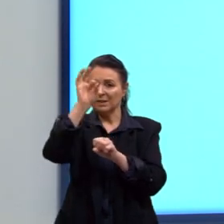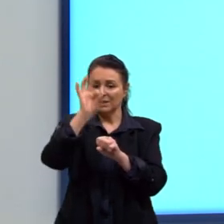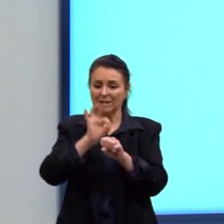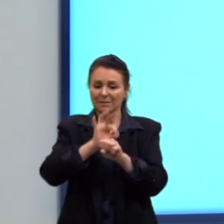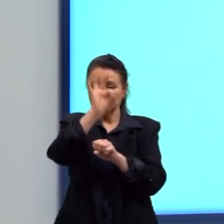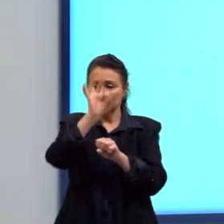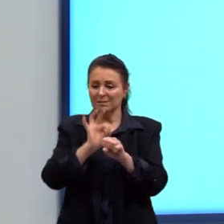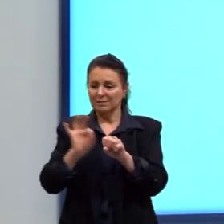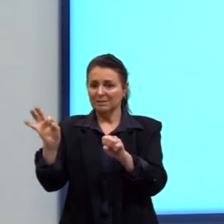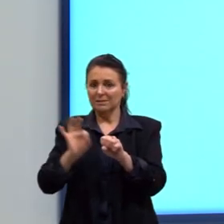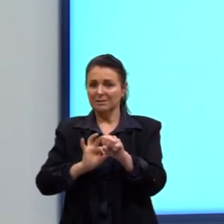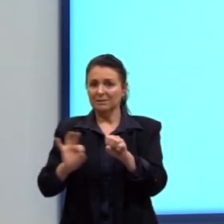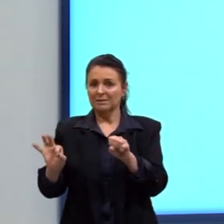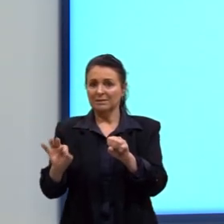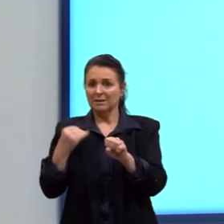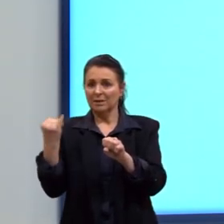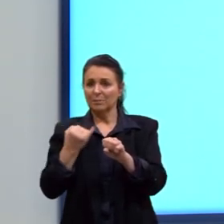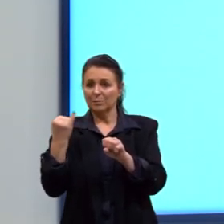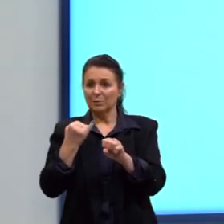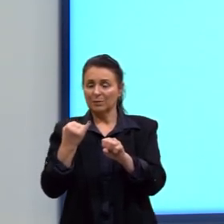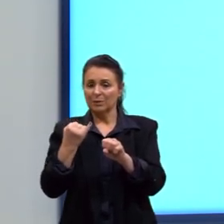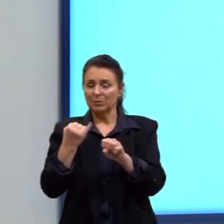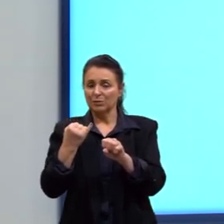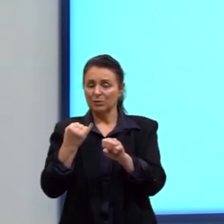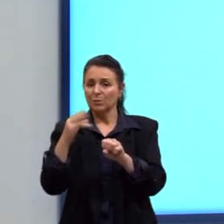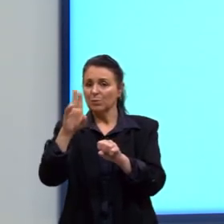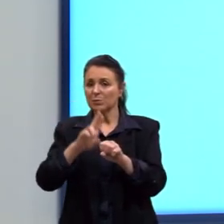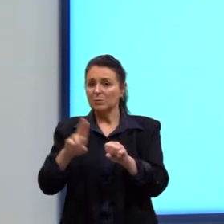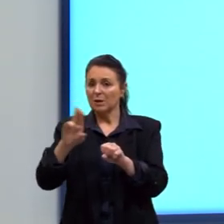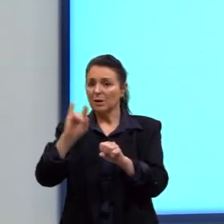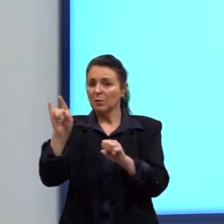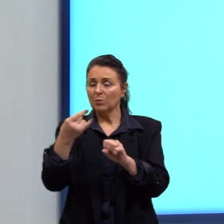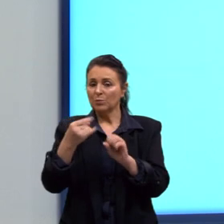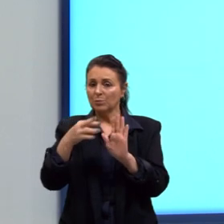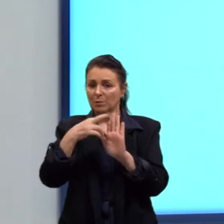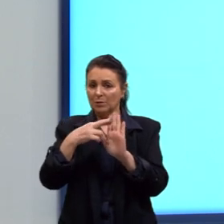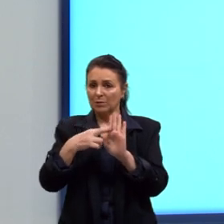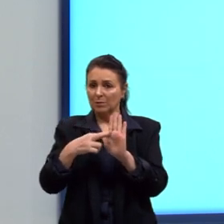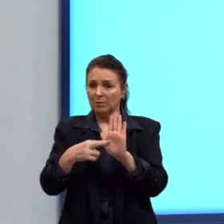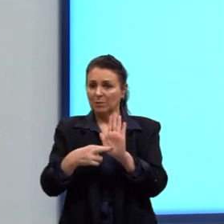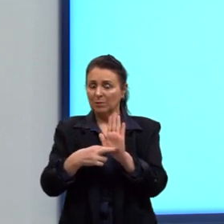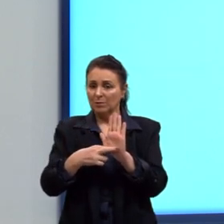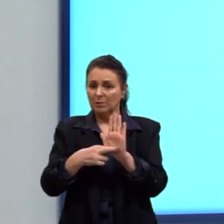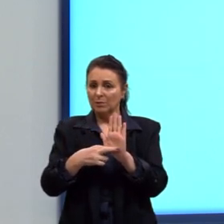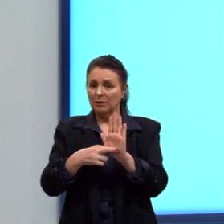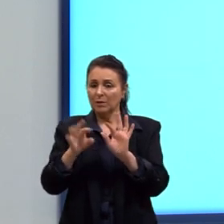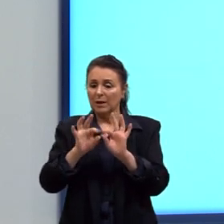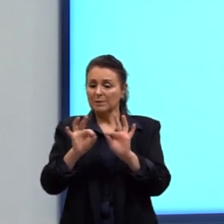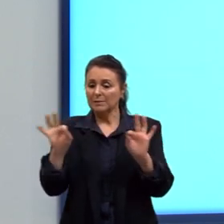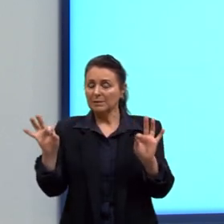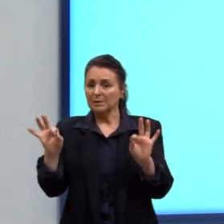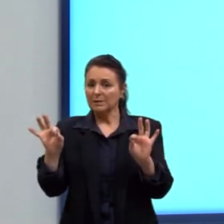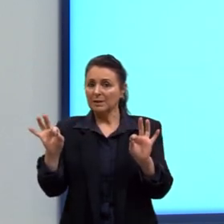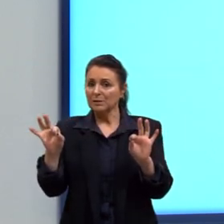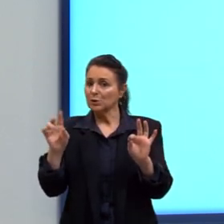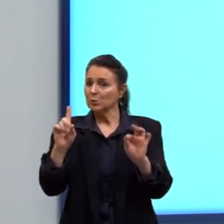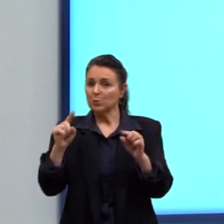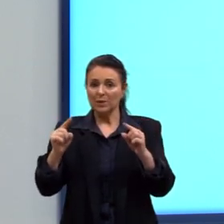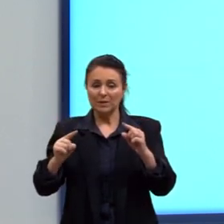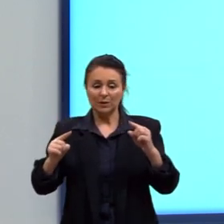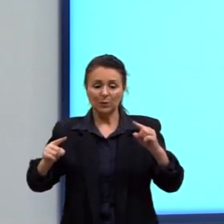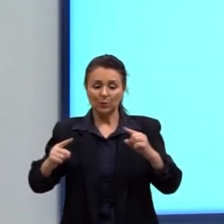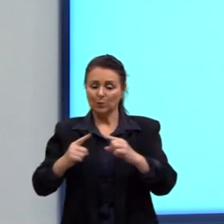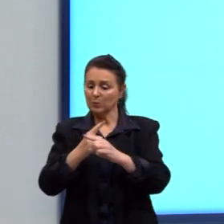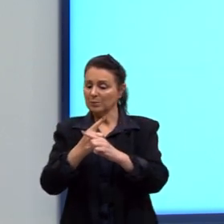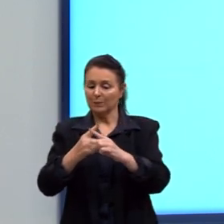É importante a gente considerar essa última regra aqui, para desenhar as linhas, que é, as linhas nunca se cruzam. Quando a gente tem somente